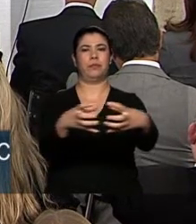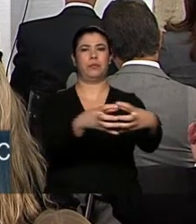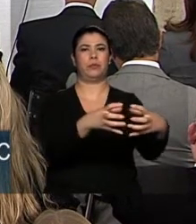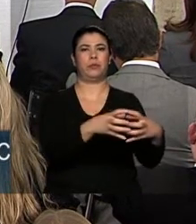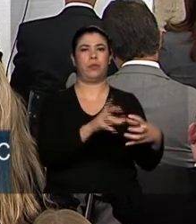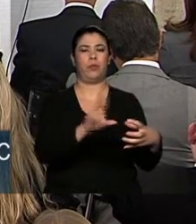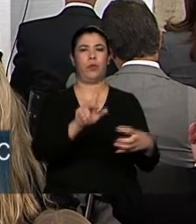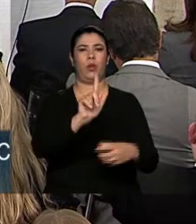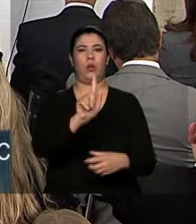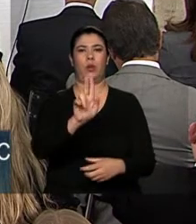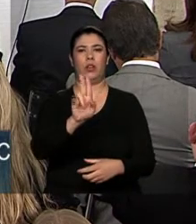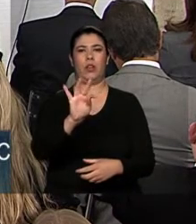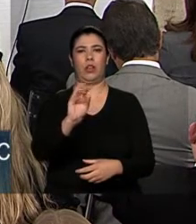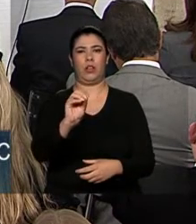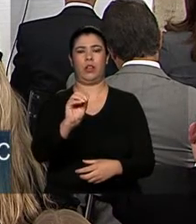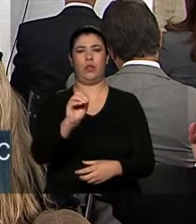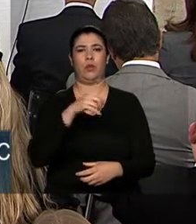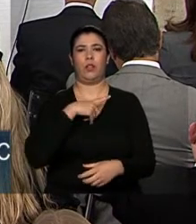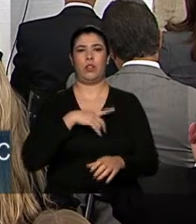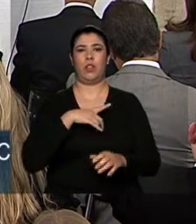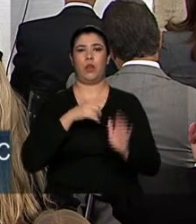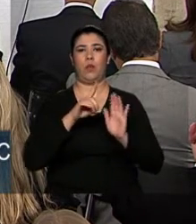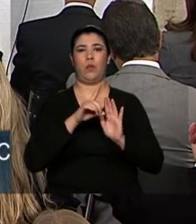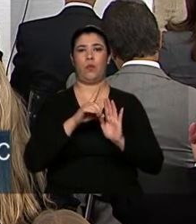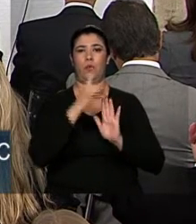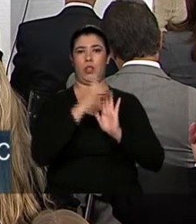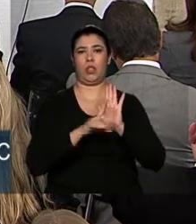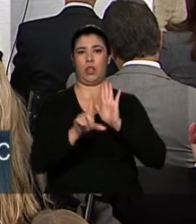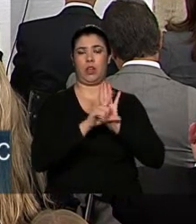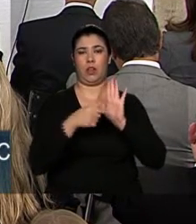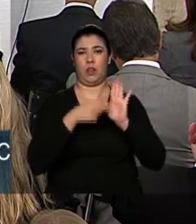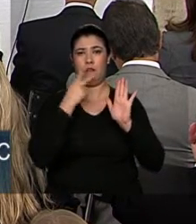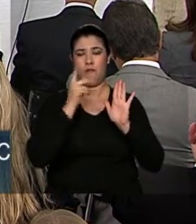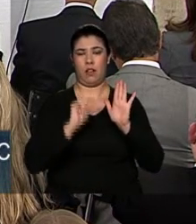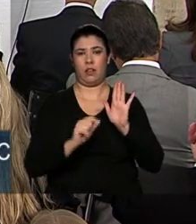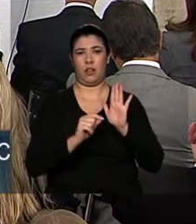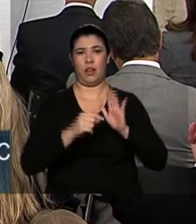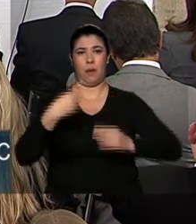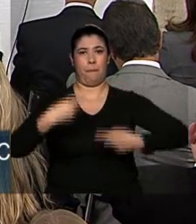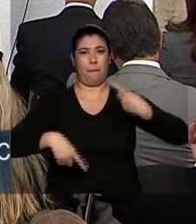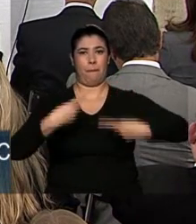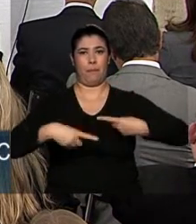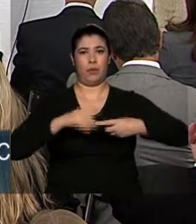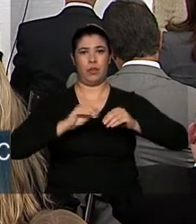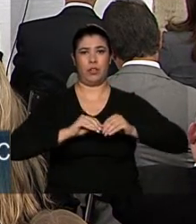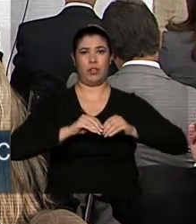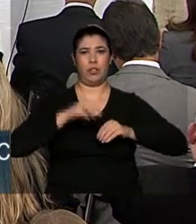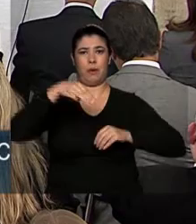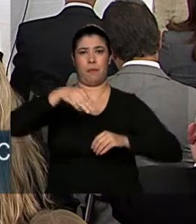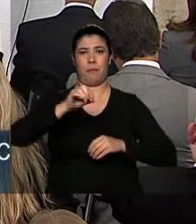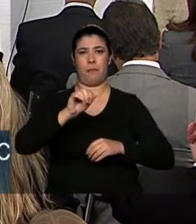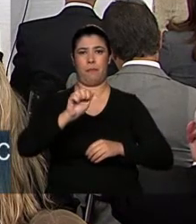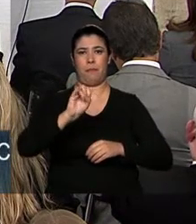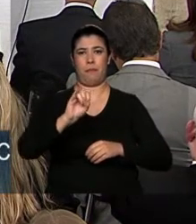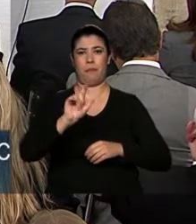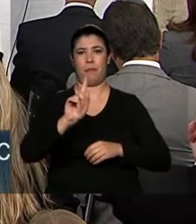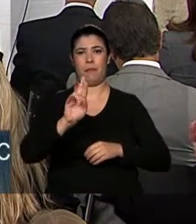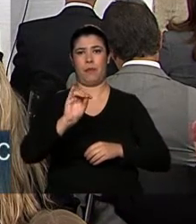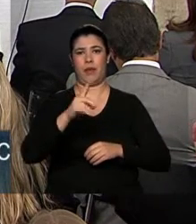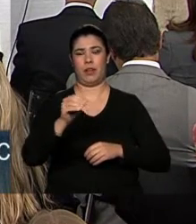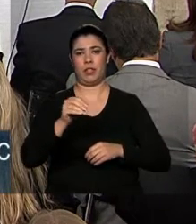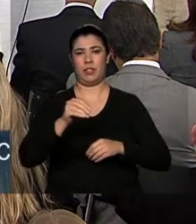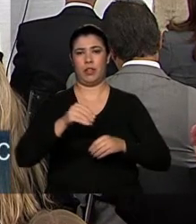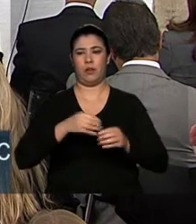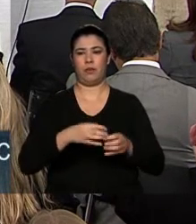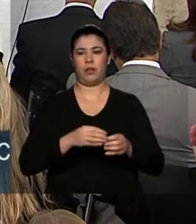decreto-lei do Getúlio Vargas, de 1945, que diz que a política de migração tinha que privilegiar para a depuração étnica do Brasil